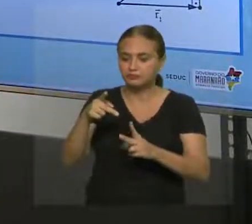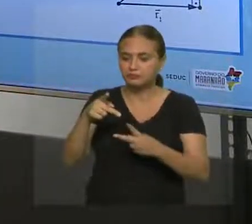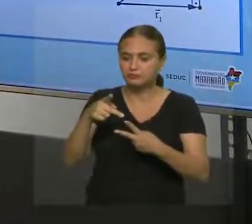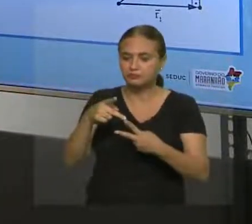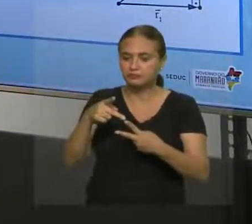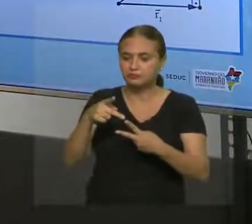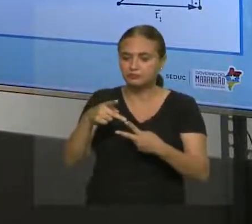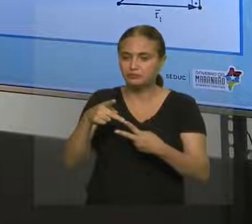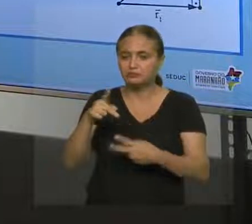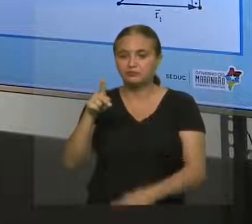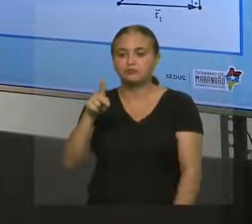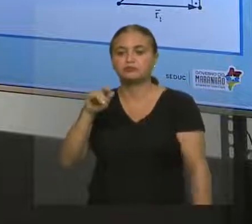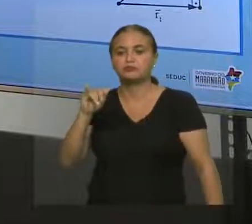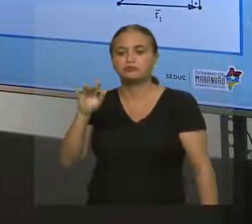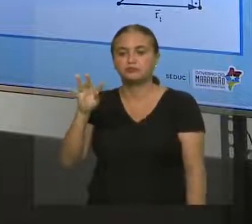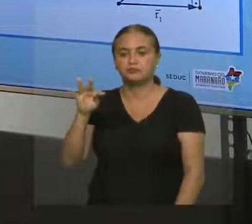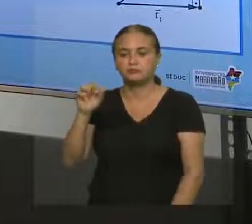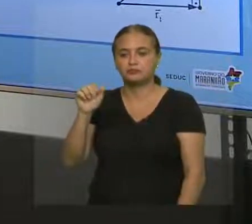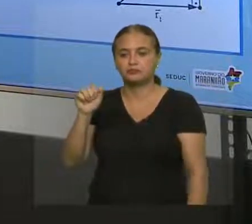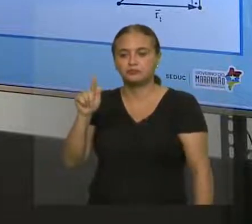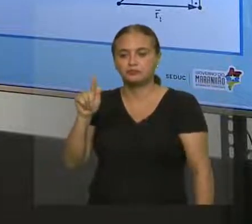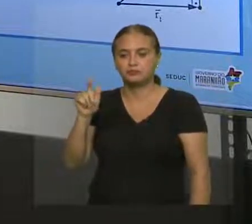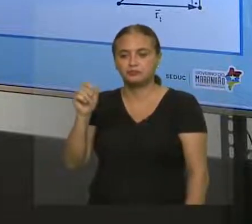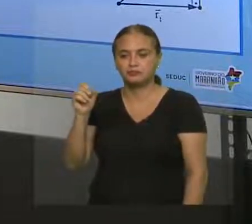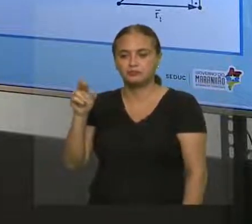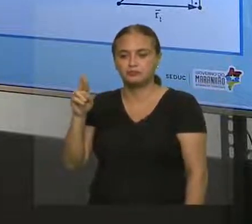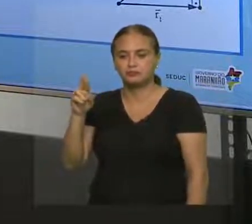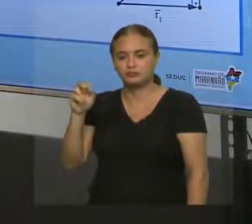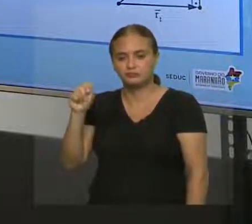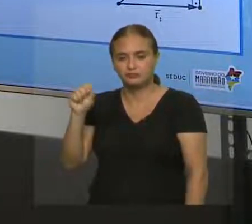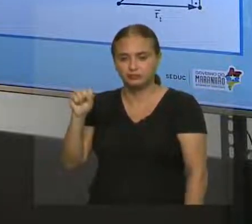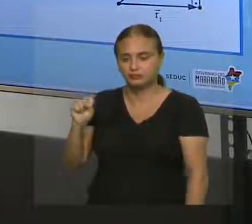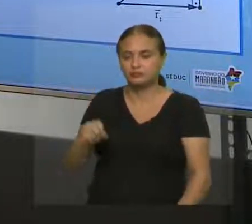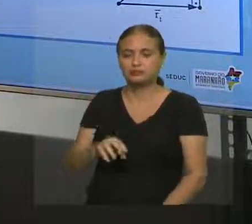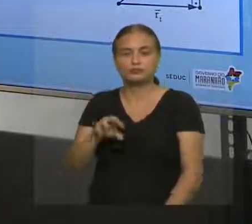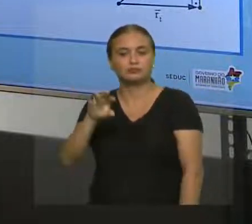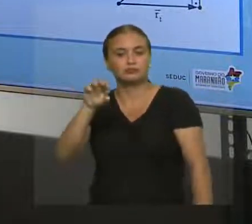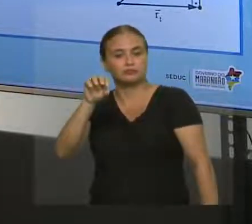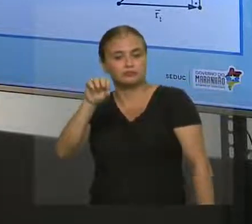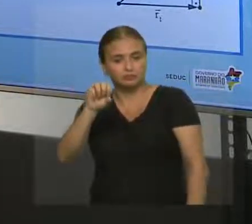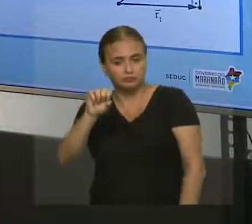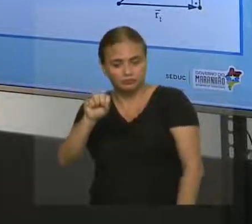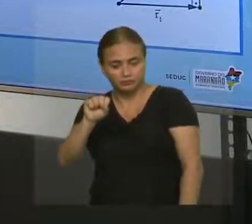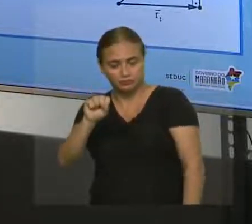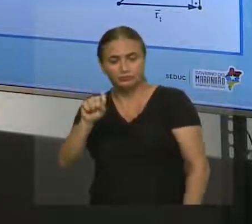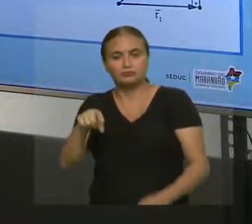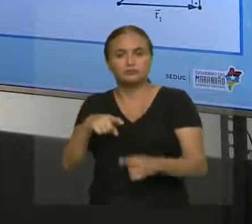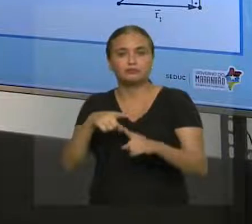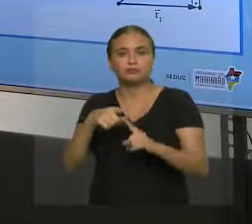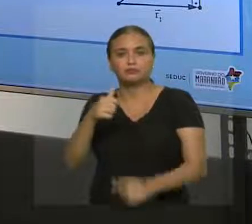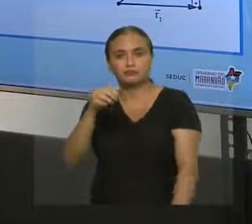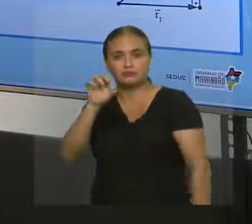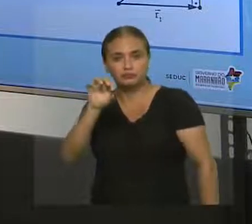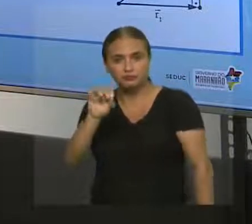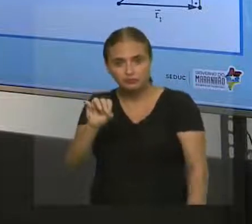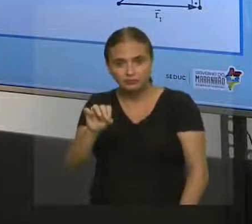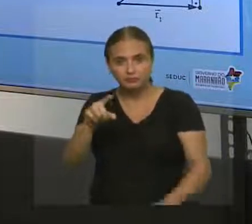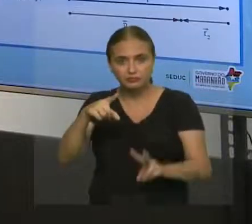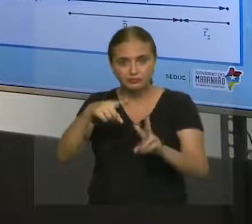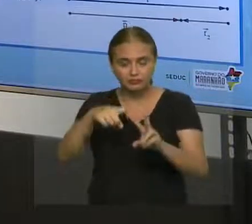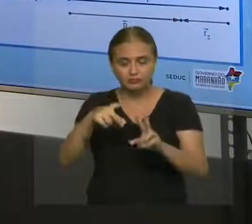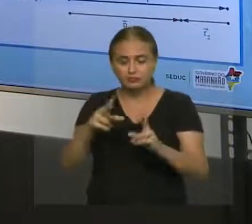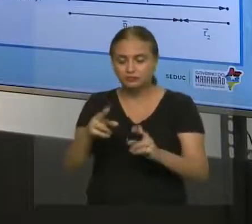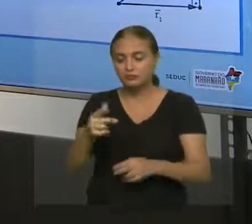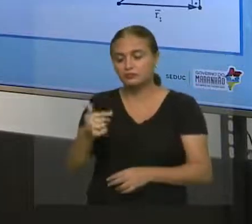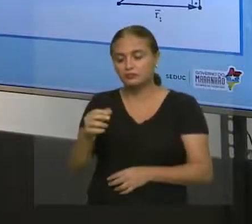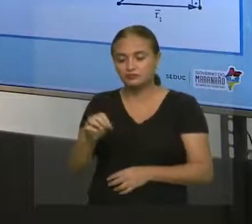R², R1² mais R², né, R é resultante, 8 e 6 dá 100, raiz de 100 vai dar aí 10,